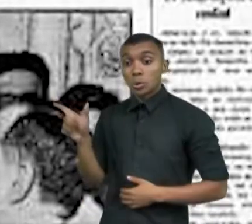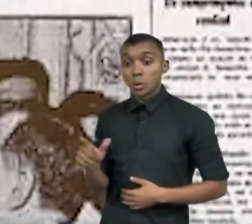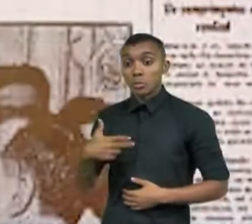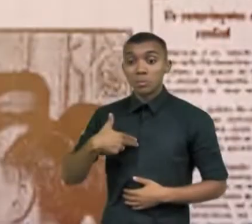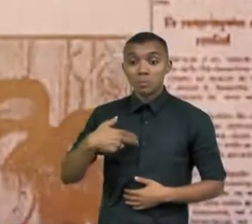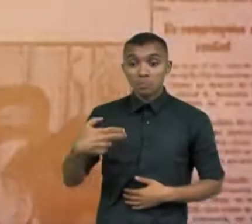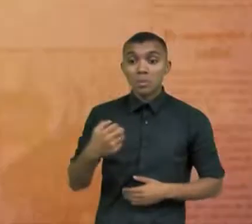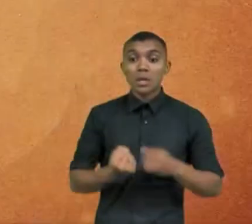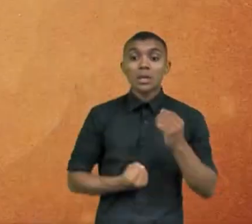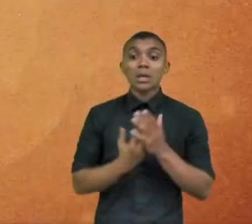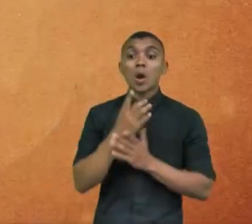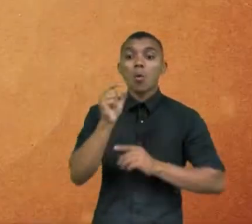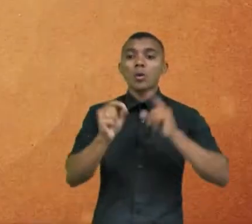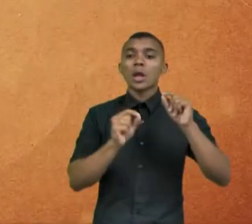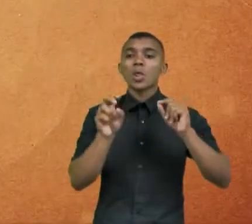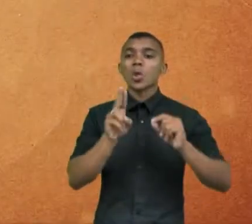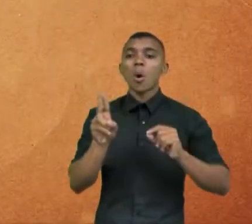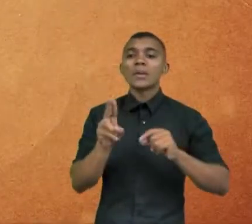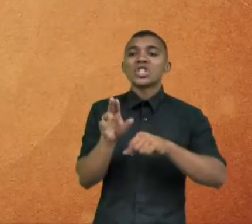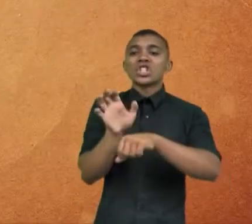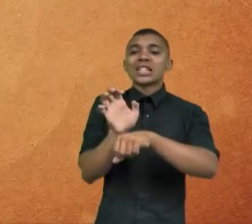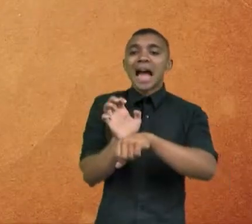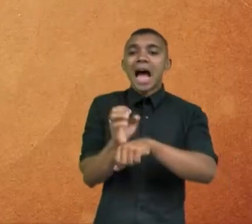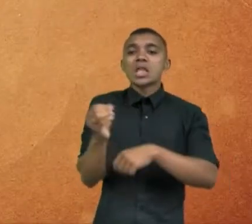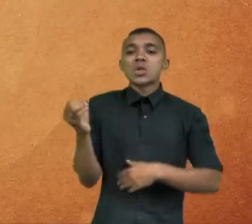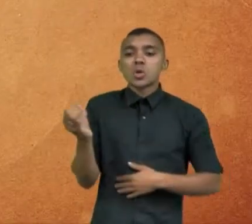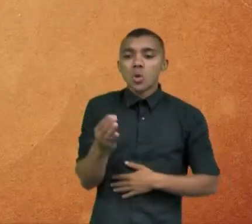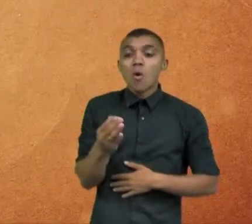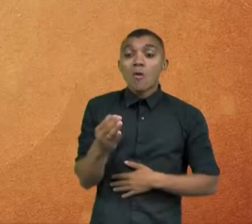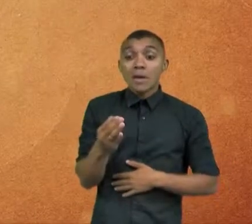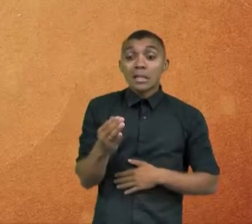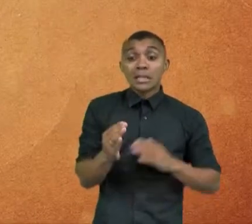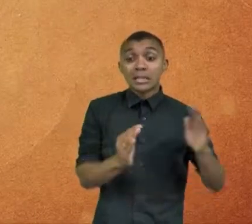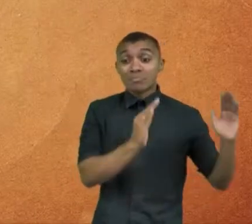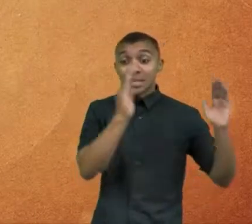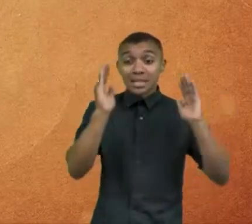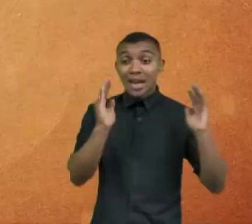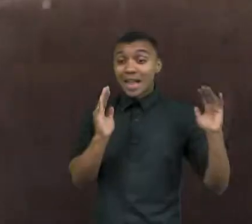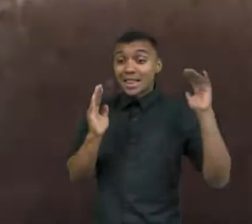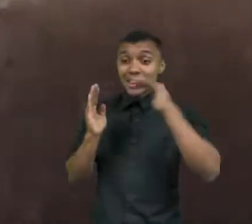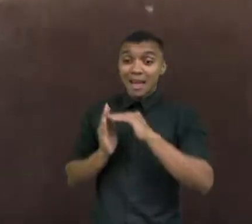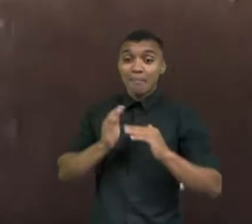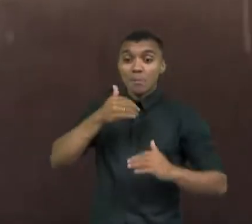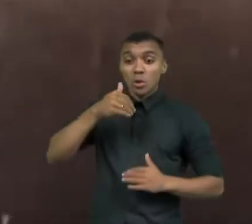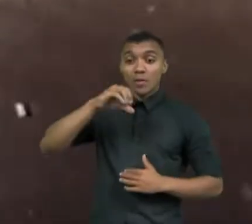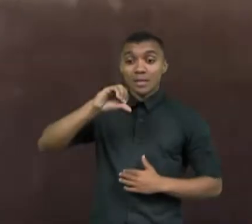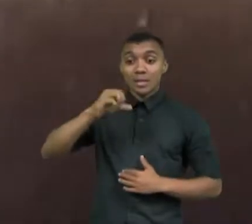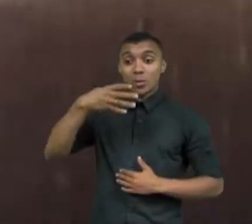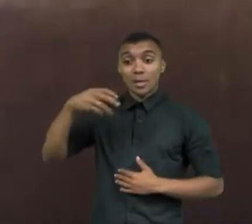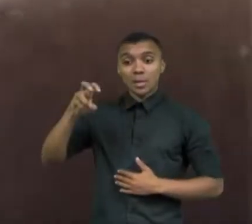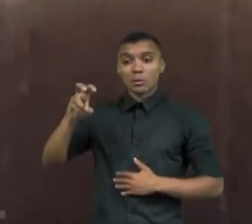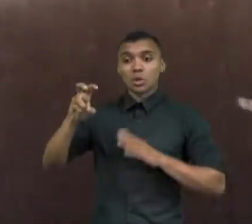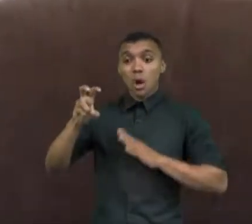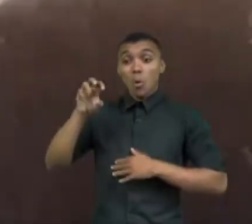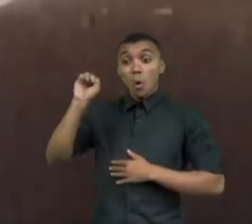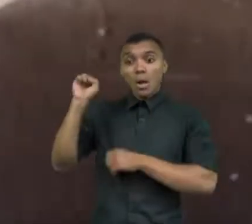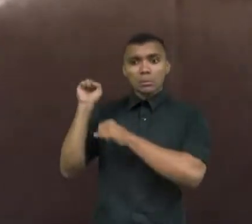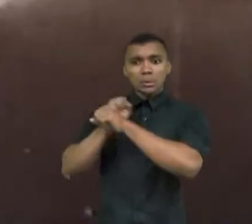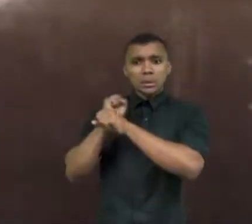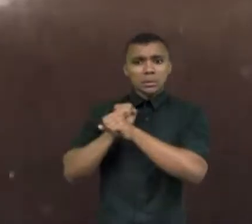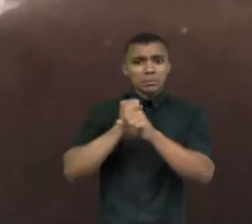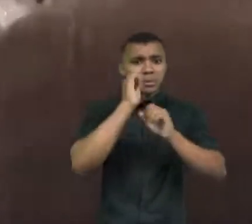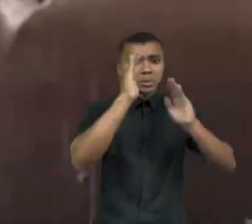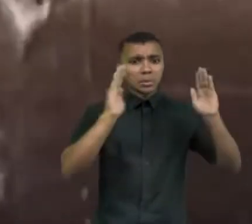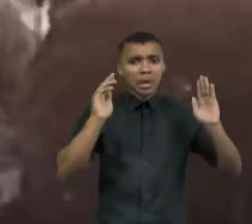Estado Novo. Uma ditadura que se prolongou até 1945. Durante oito anos, o brasileiro não